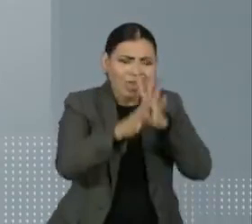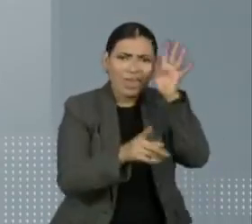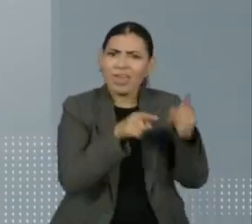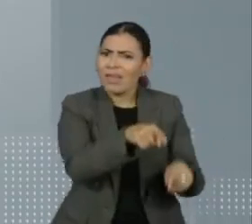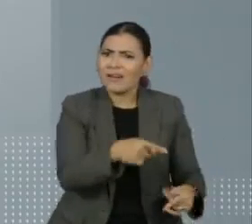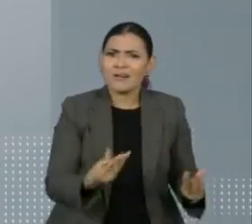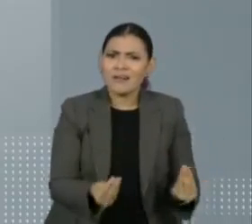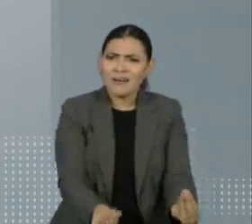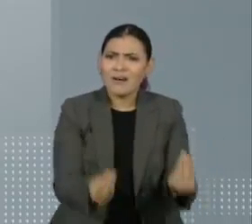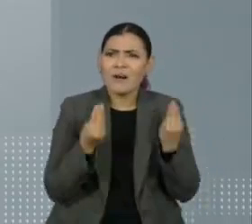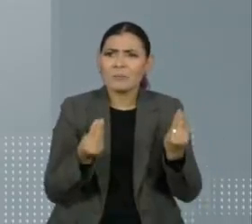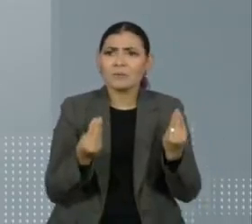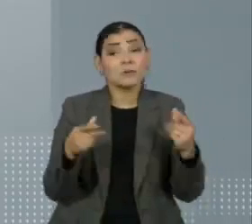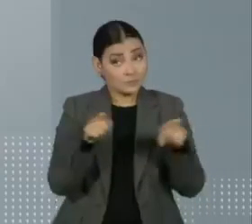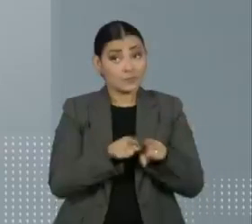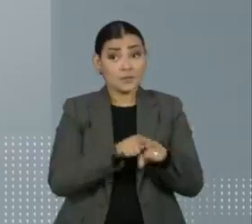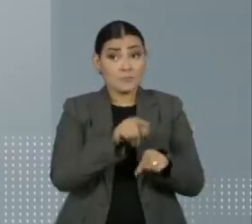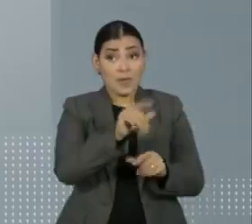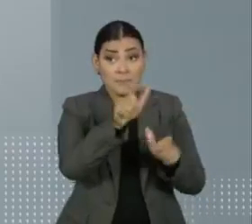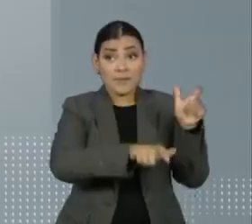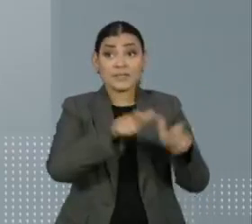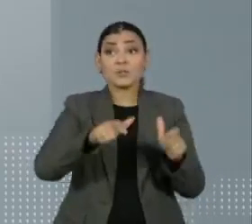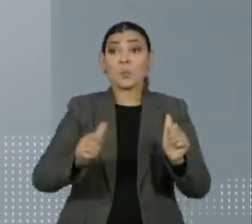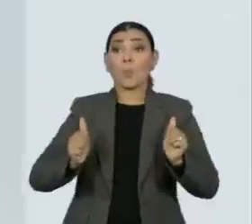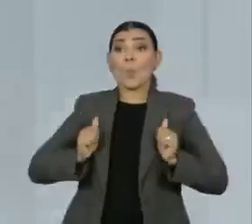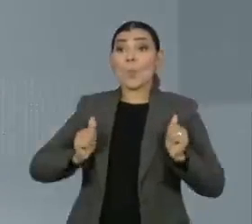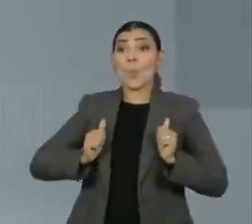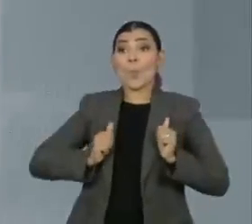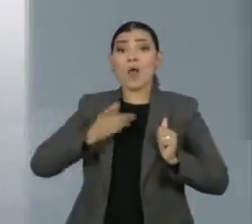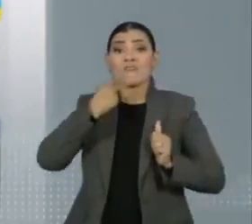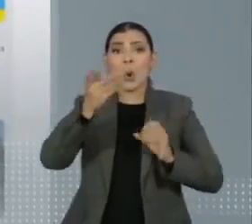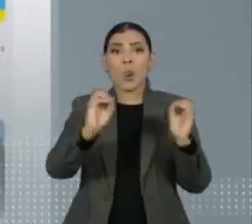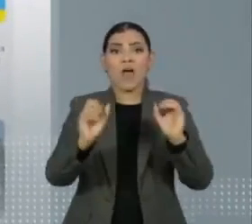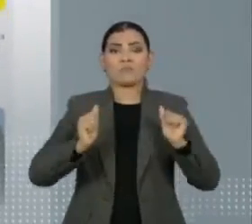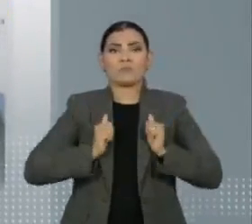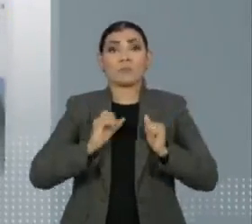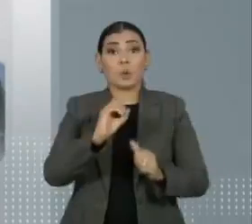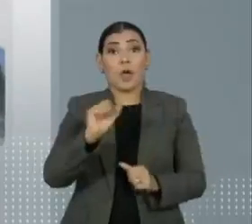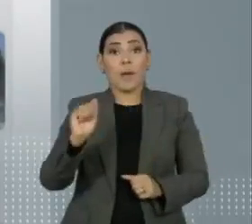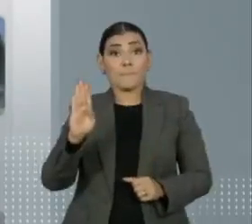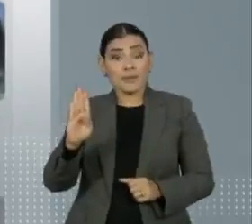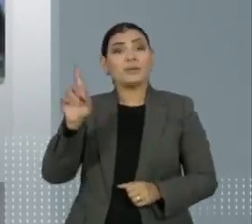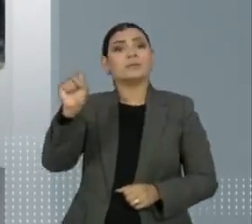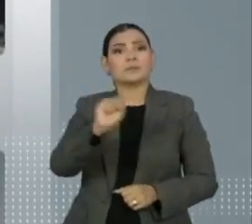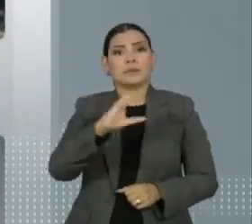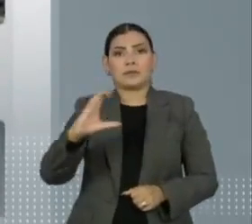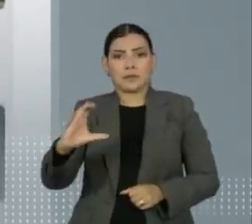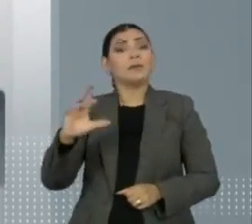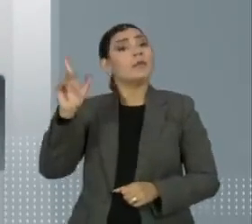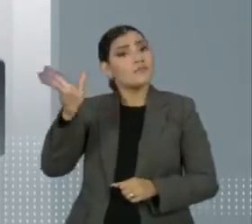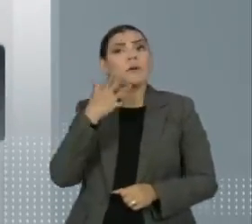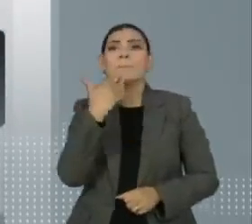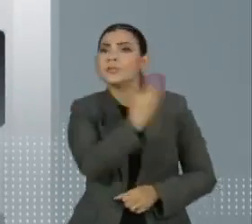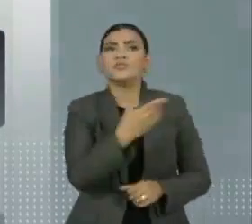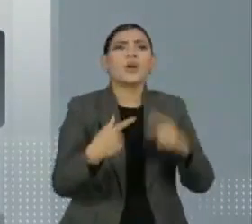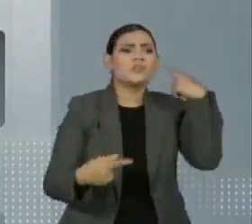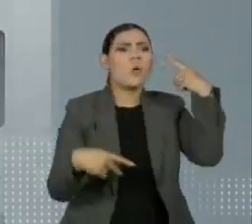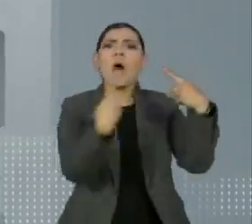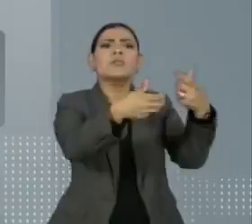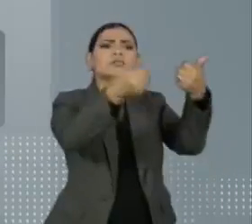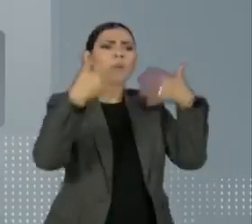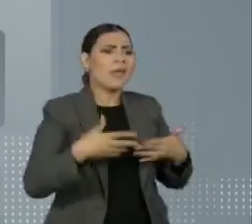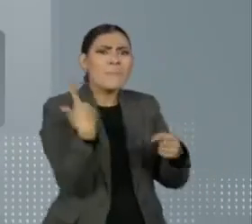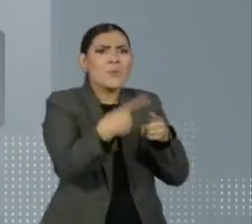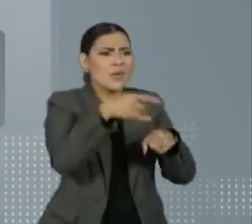envolvidos, inclusive daqueles que se omitiram. A OAB de Santa Catarina vai pedir ao advogado que explique sua